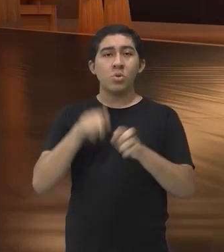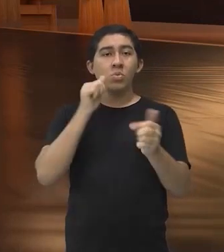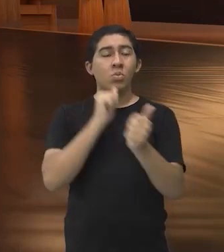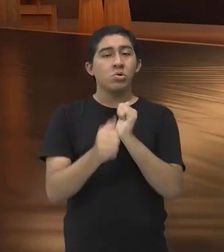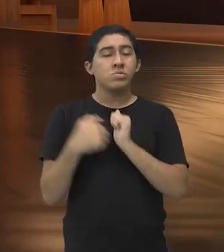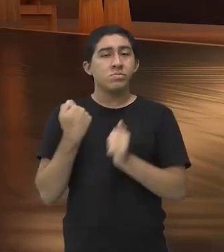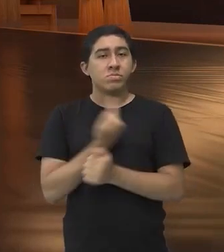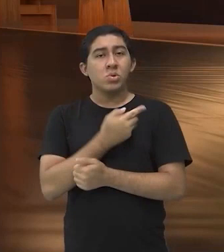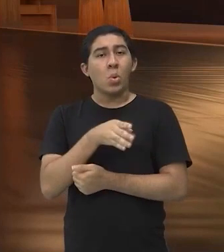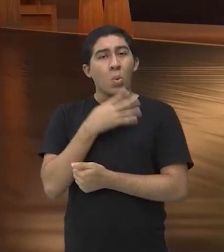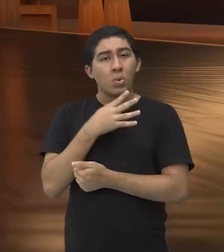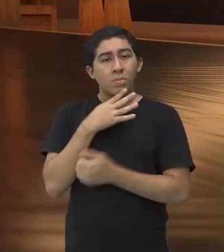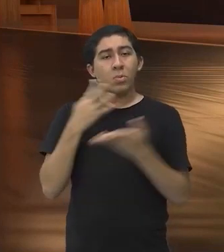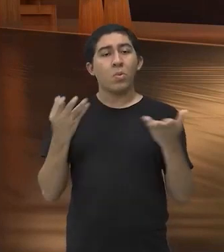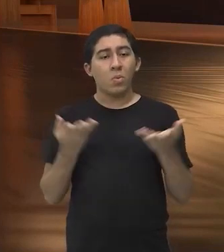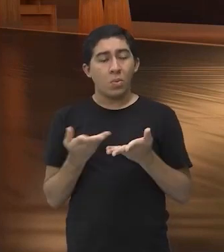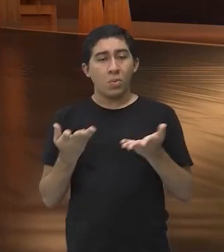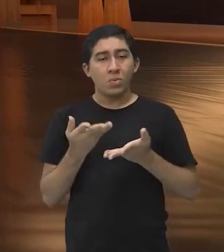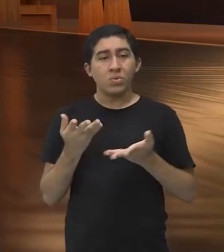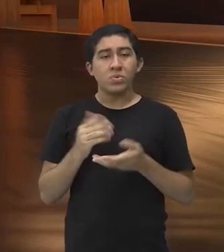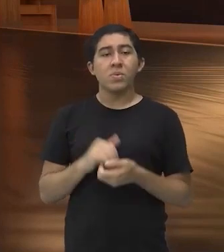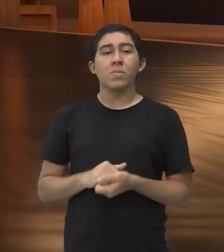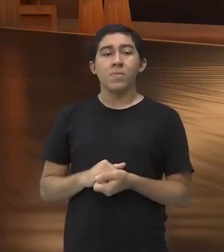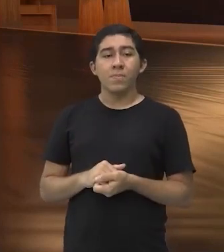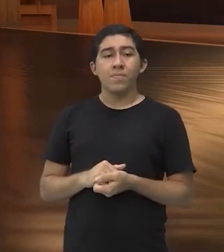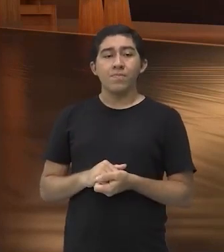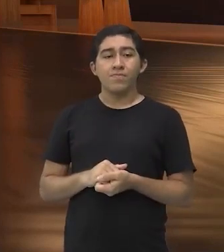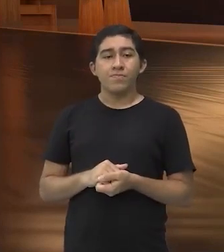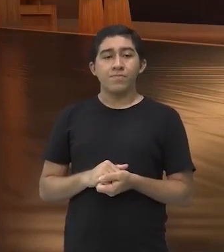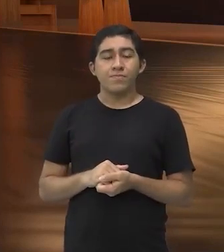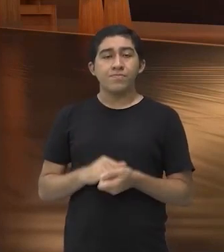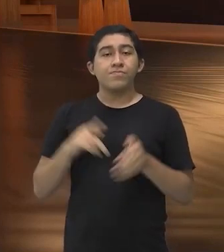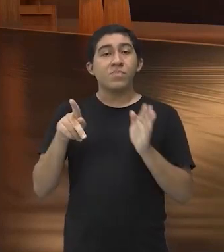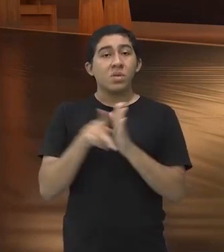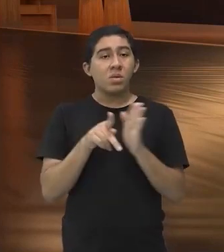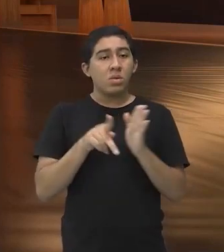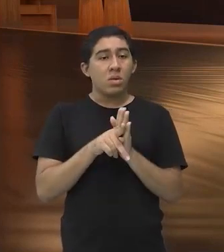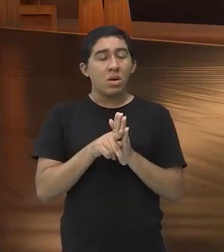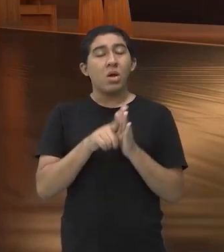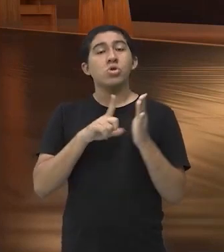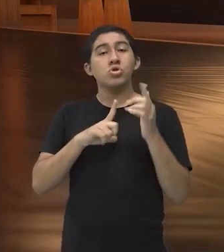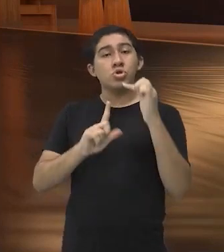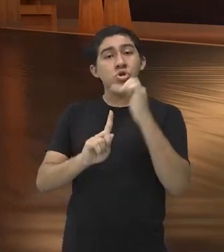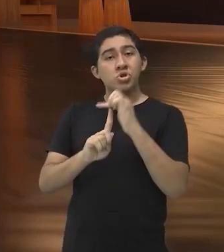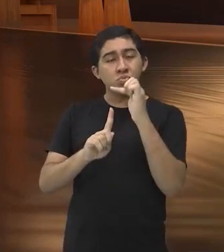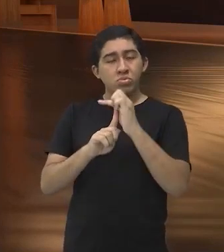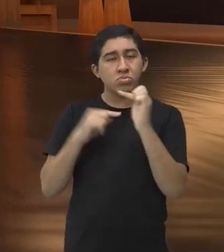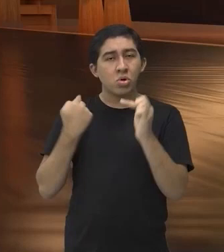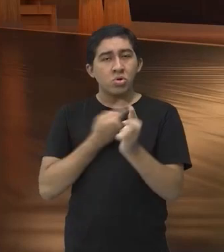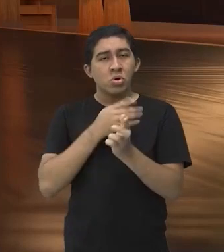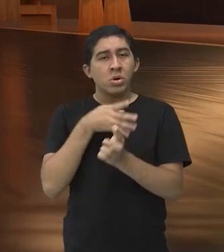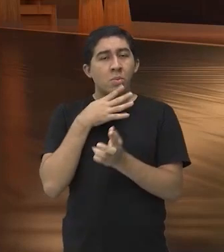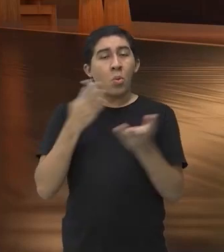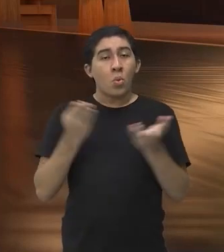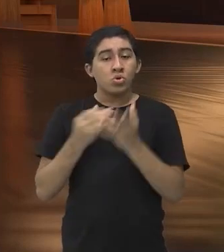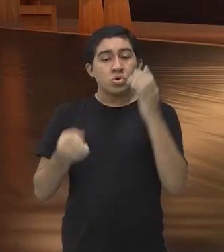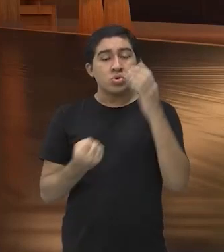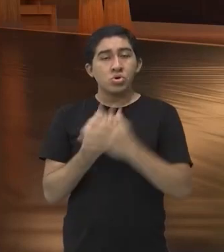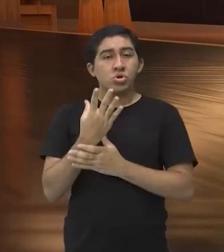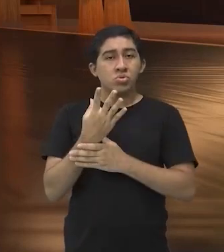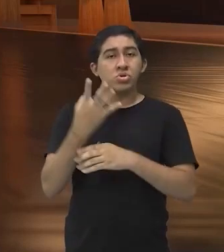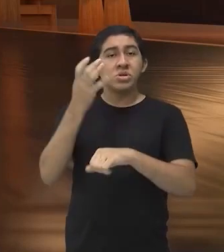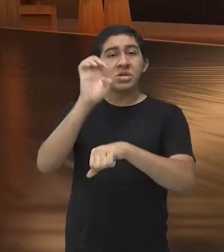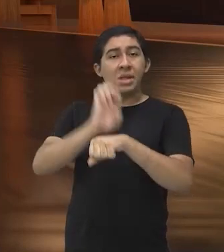hoje, né, a modalidade de luta como nós conhecemos hoje, ela surgiu no Pará,